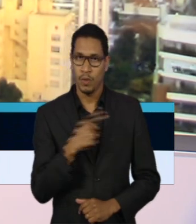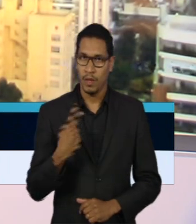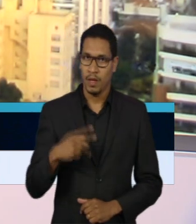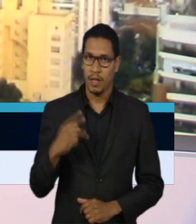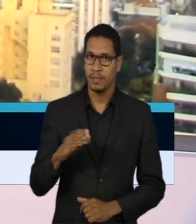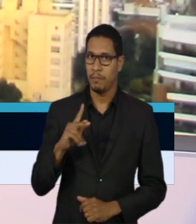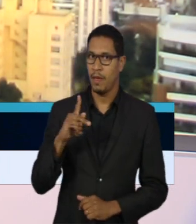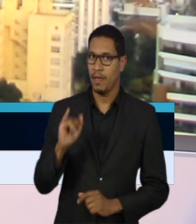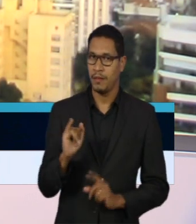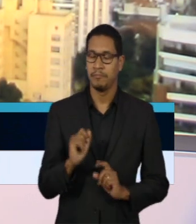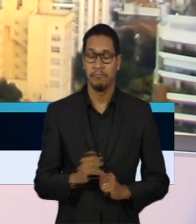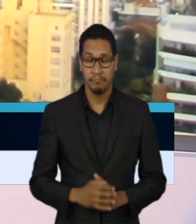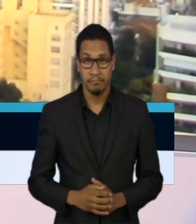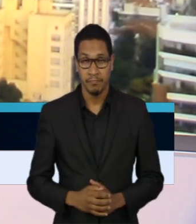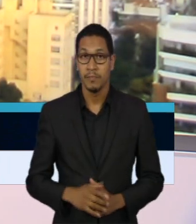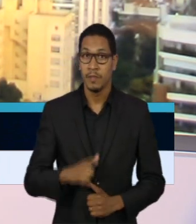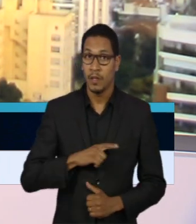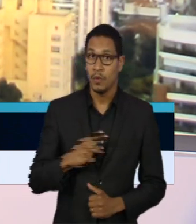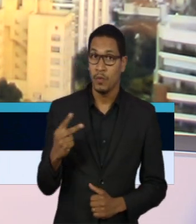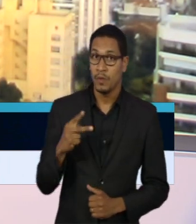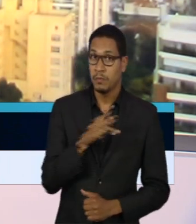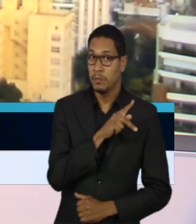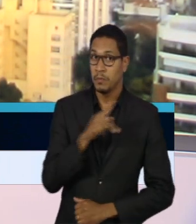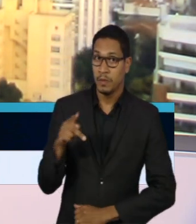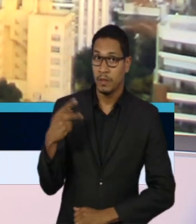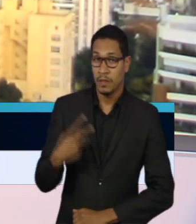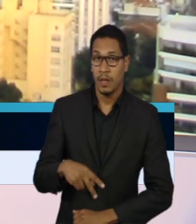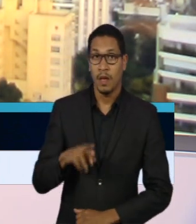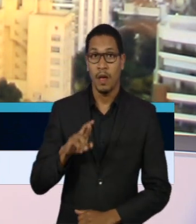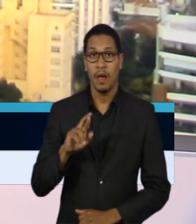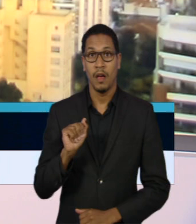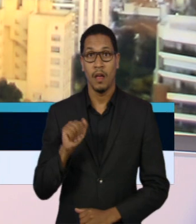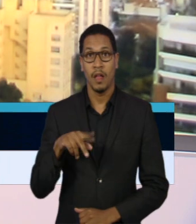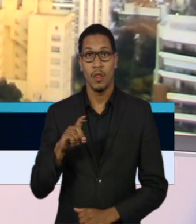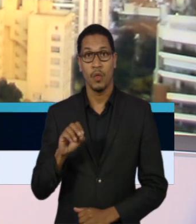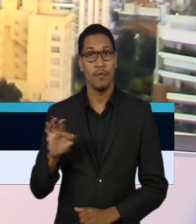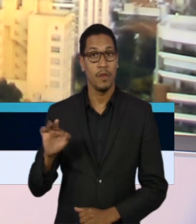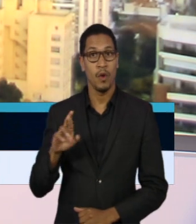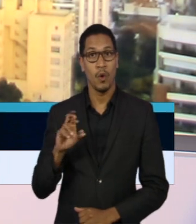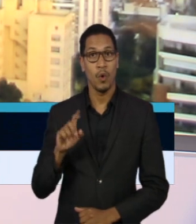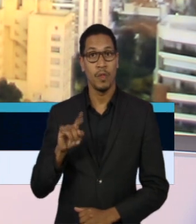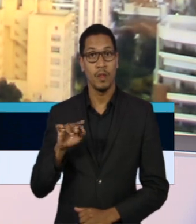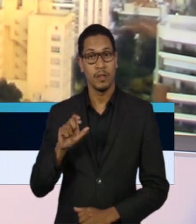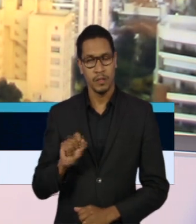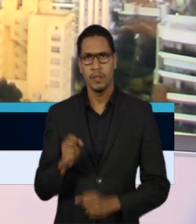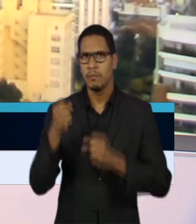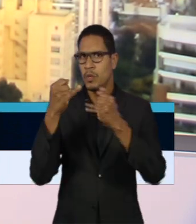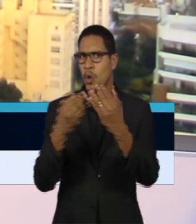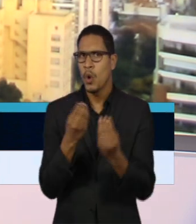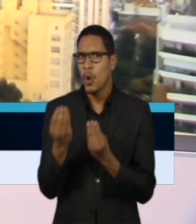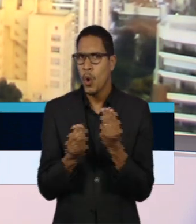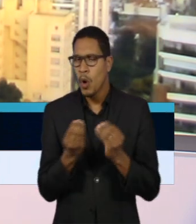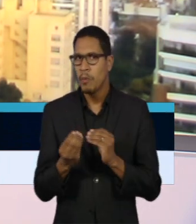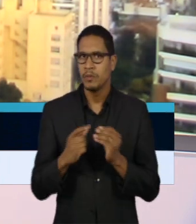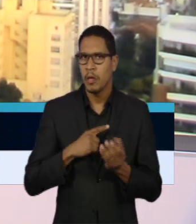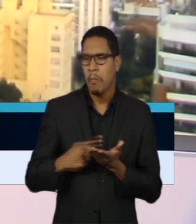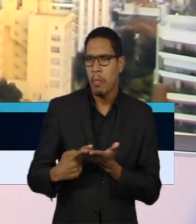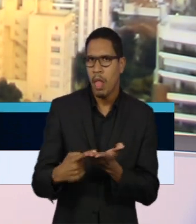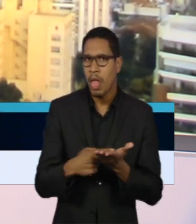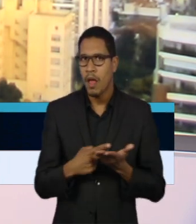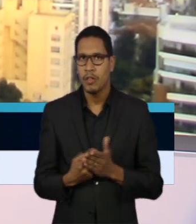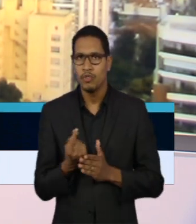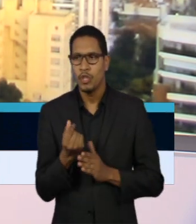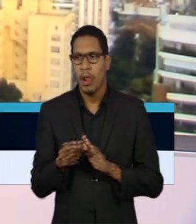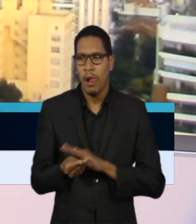Durante o interrogatório, vice-presidente da comissão, o senador Randolfe Rodrigues, explicou o caminho de um suposto esquema de lavagem de